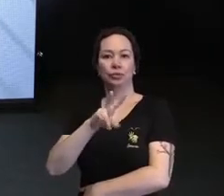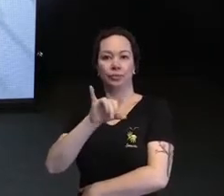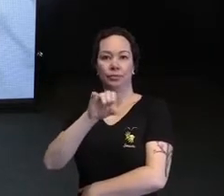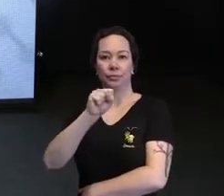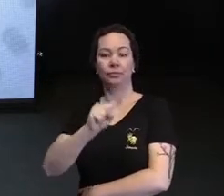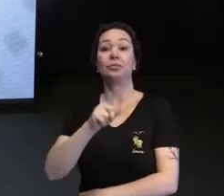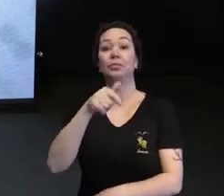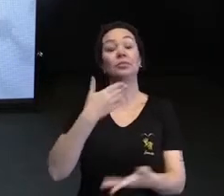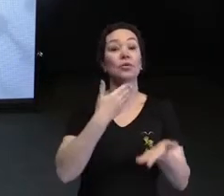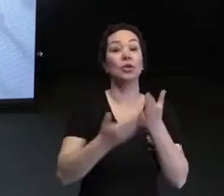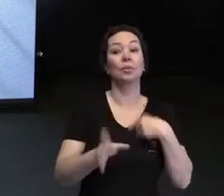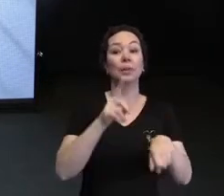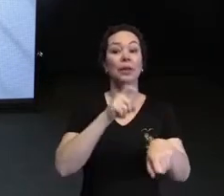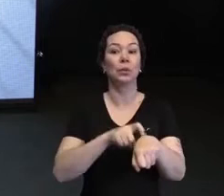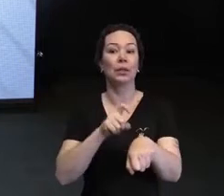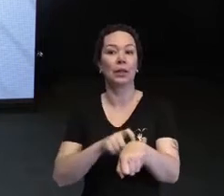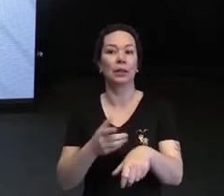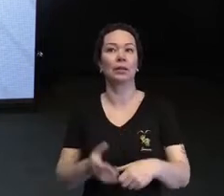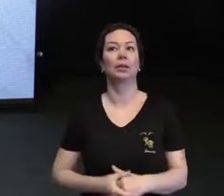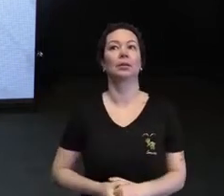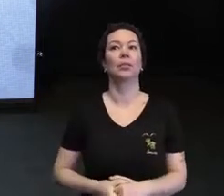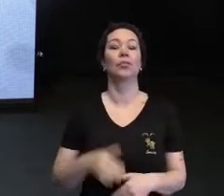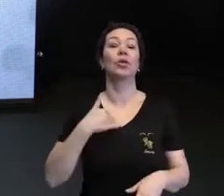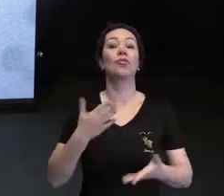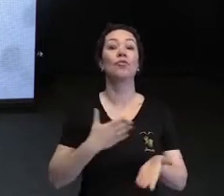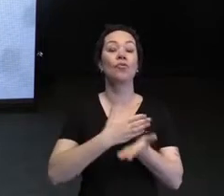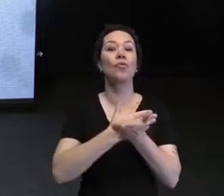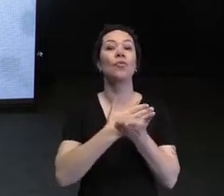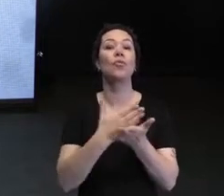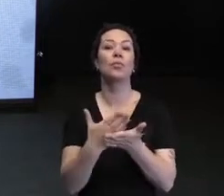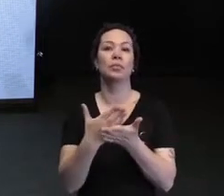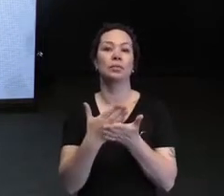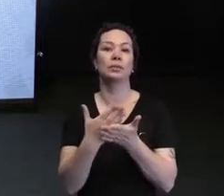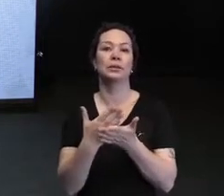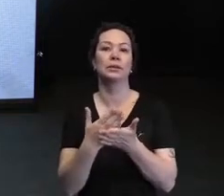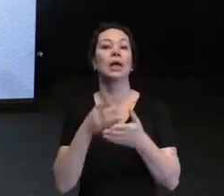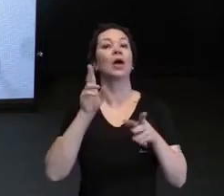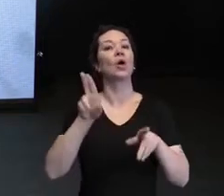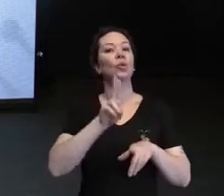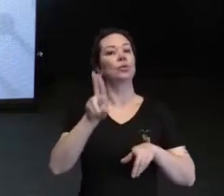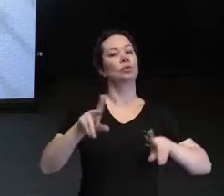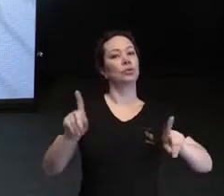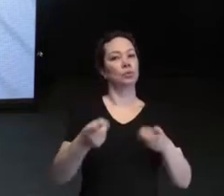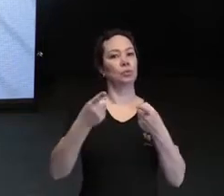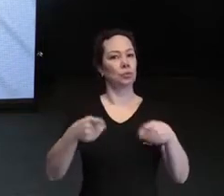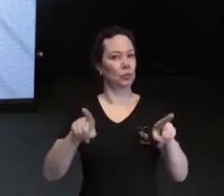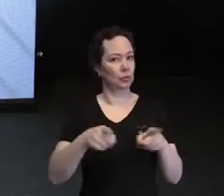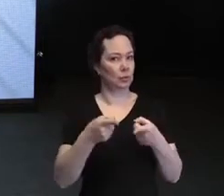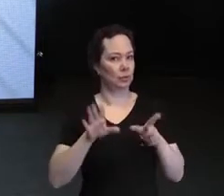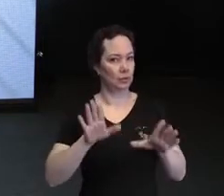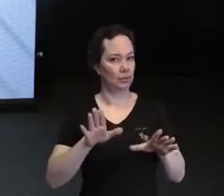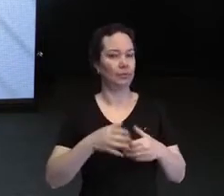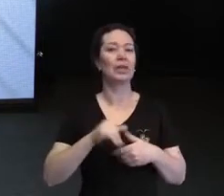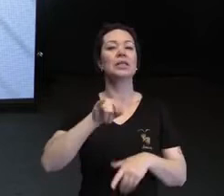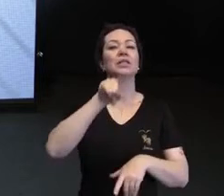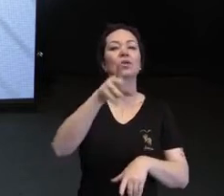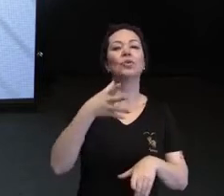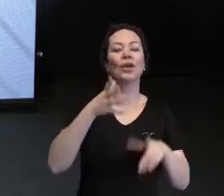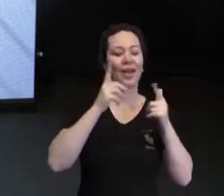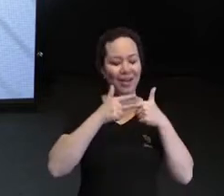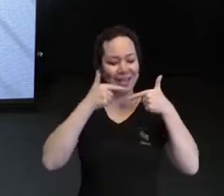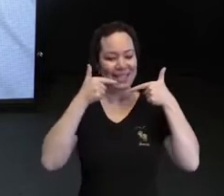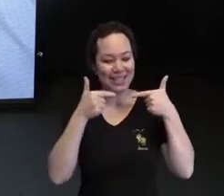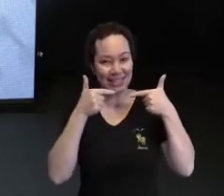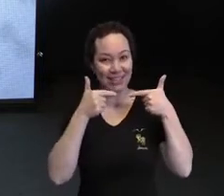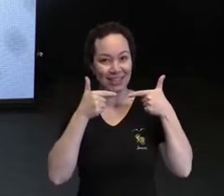tempo, eu vou começar com uma música. Se você quer sorrir,